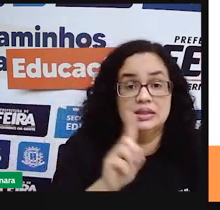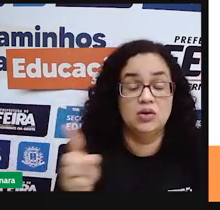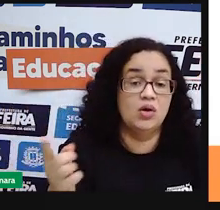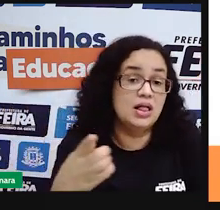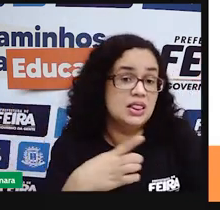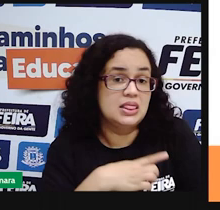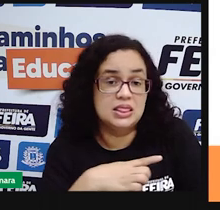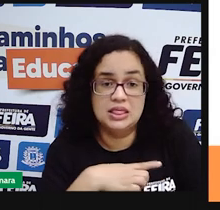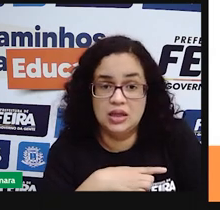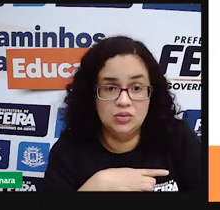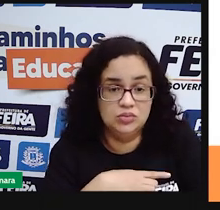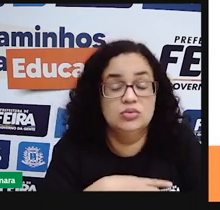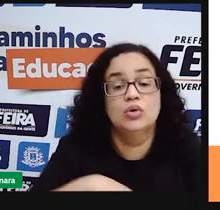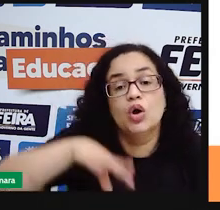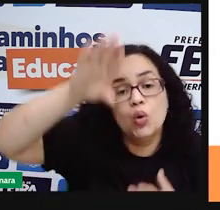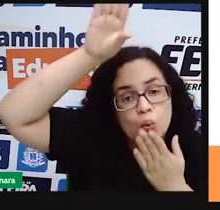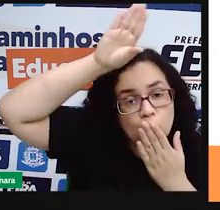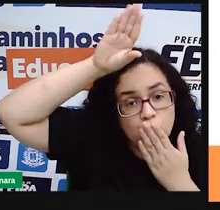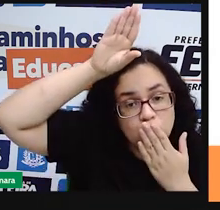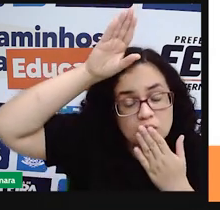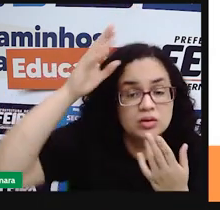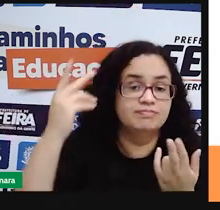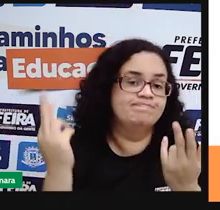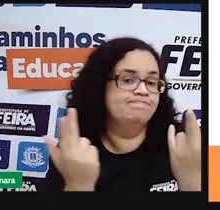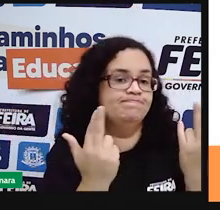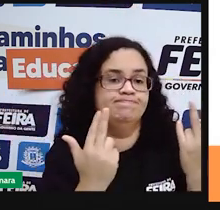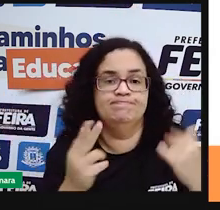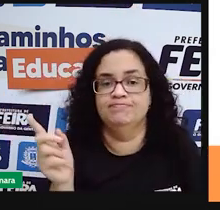são. Os indígenas não são iguais.